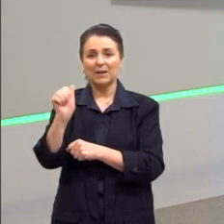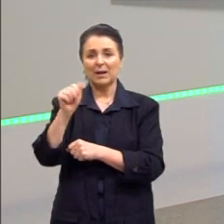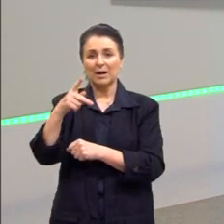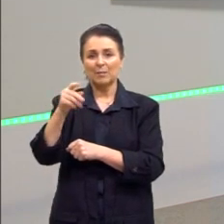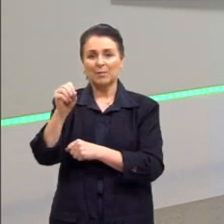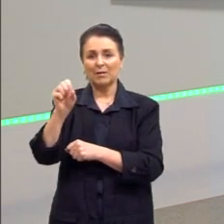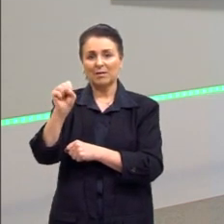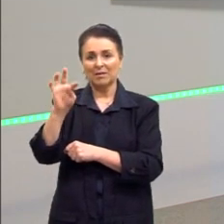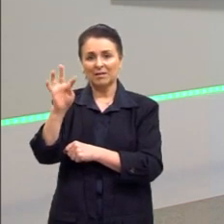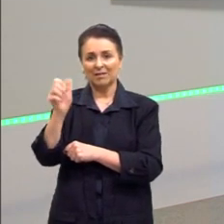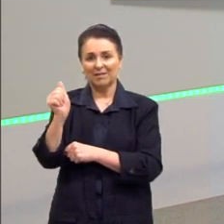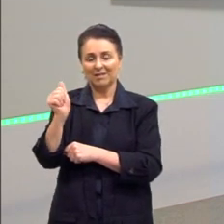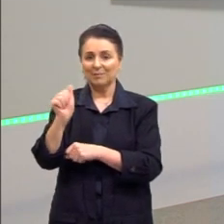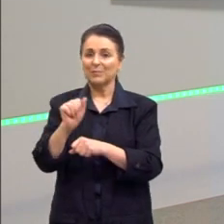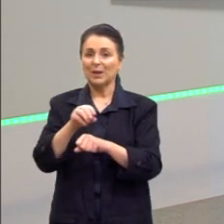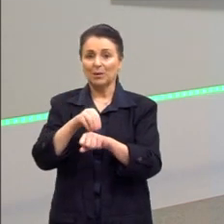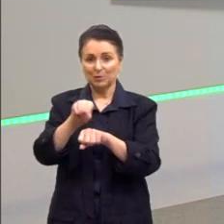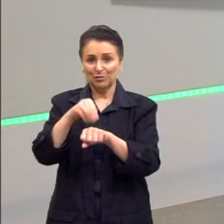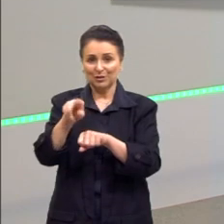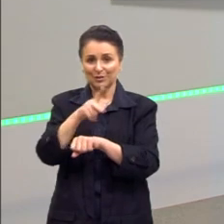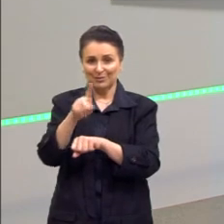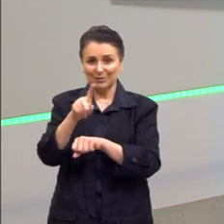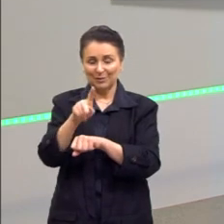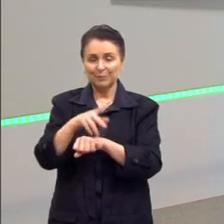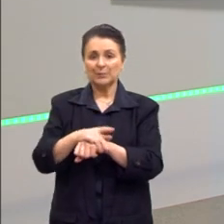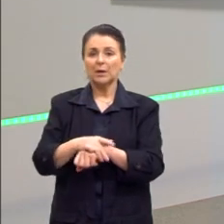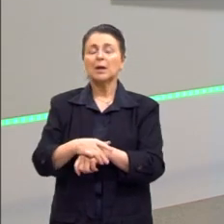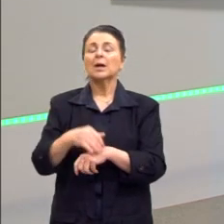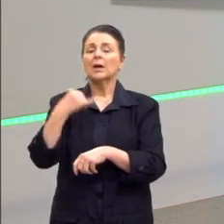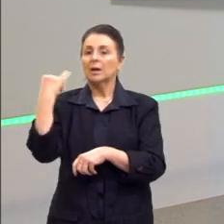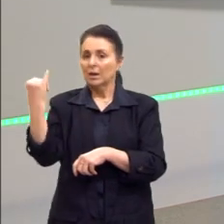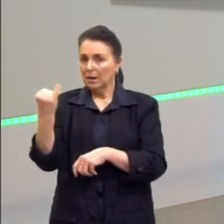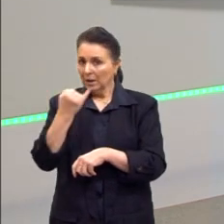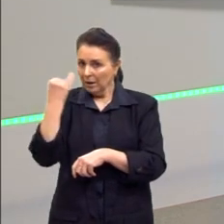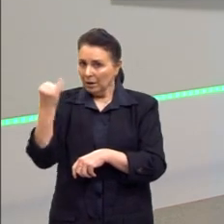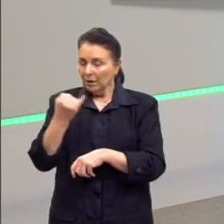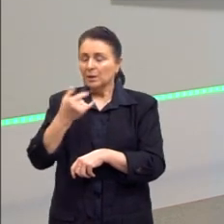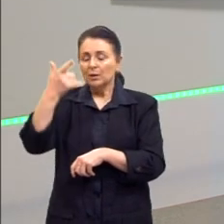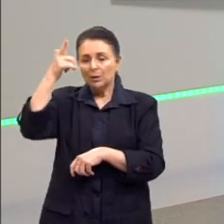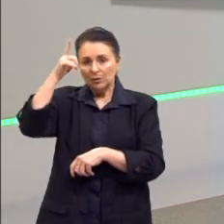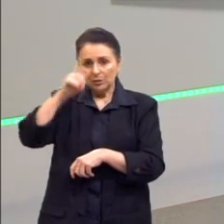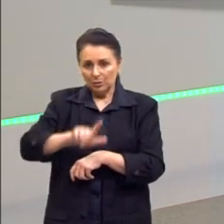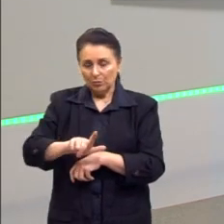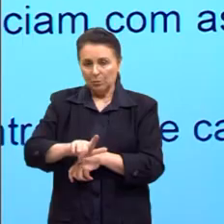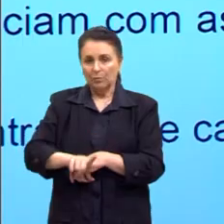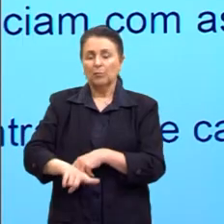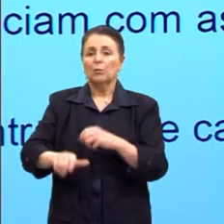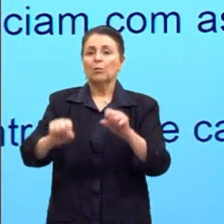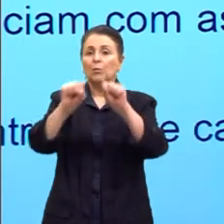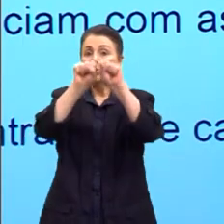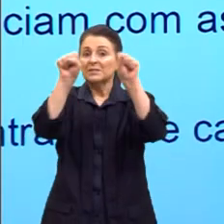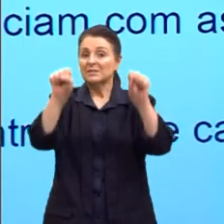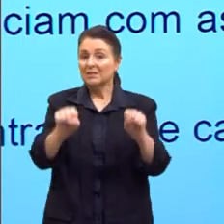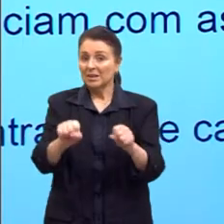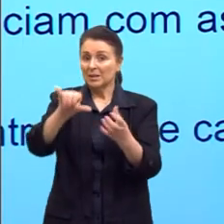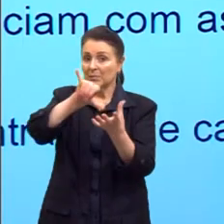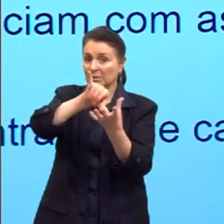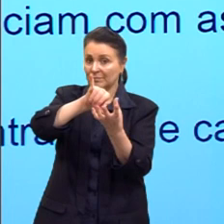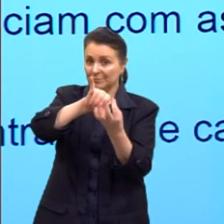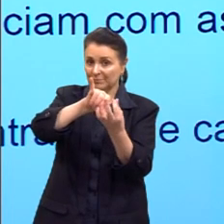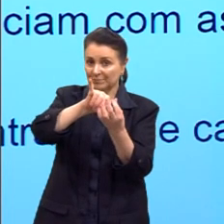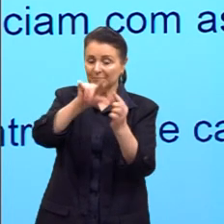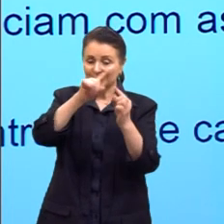de 2008. E a gente vai ressaltar que o sistema capitalista, ele tem crises cíclicas. De tempos em